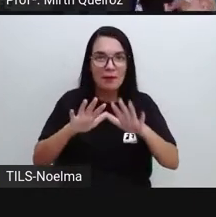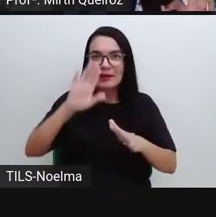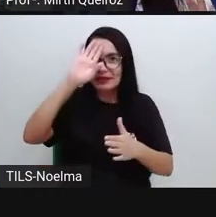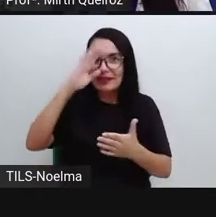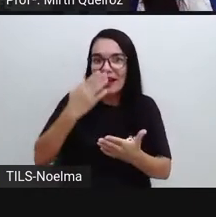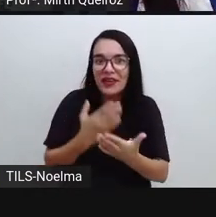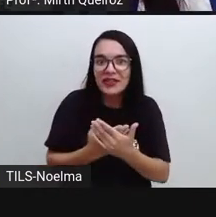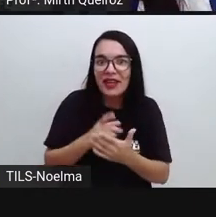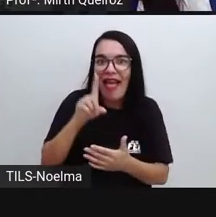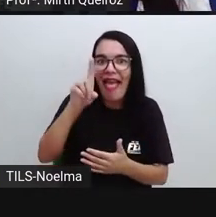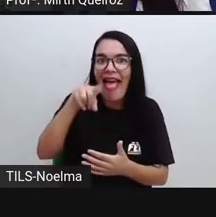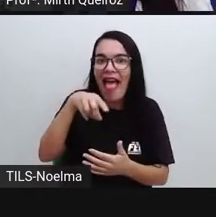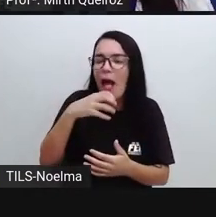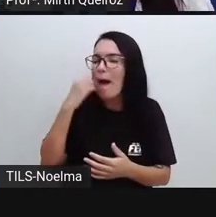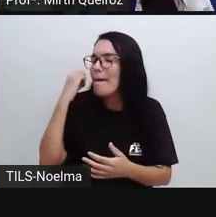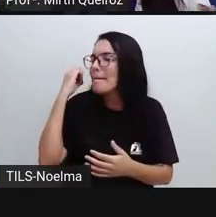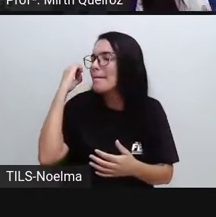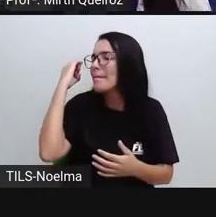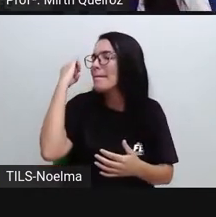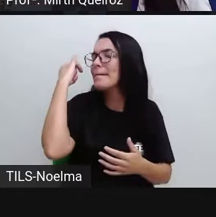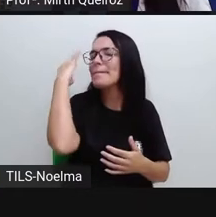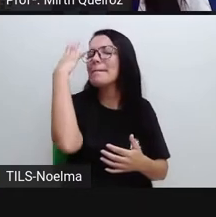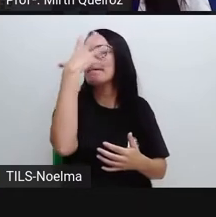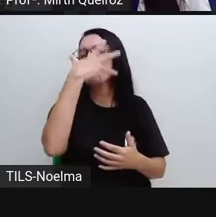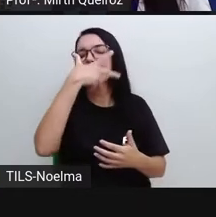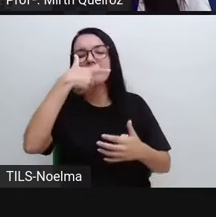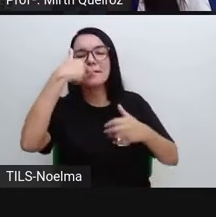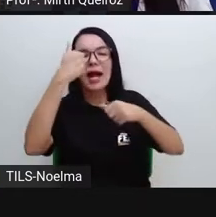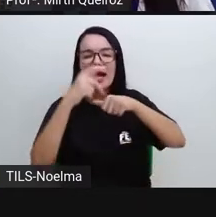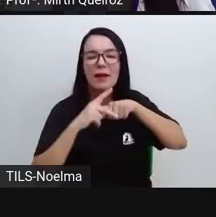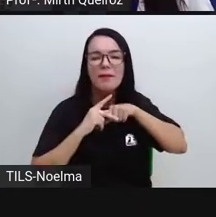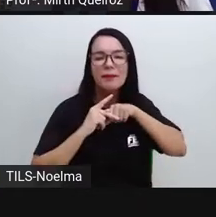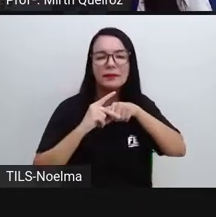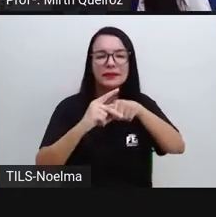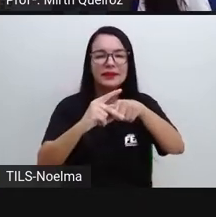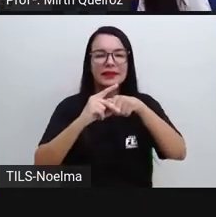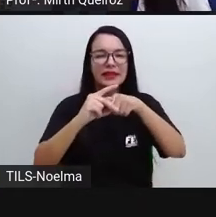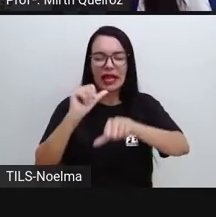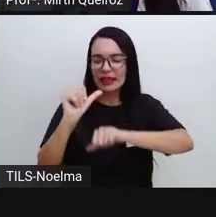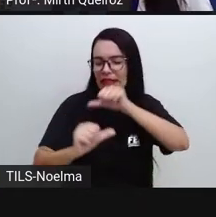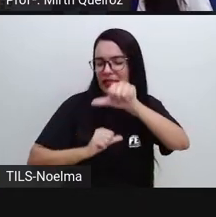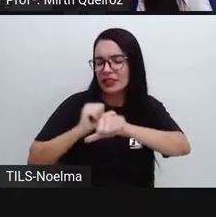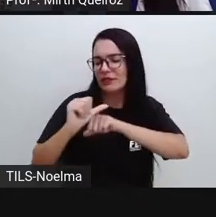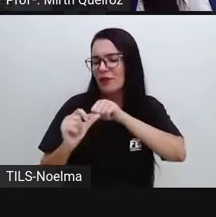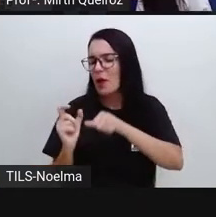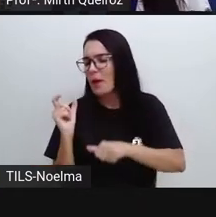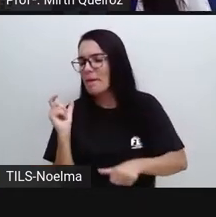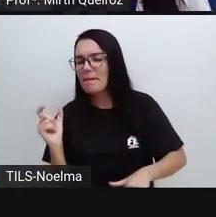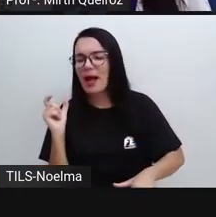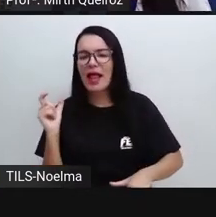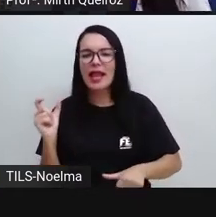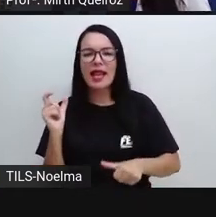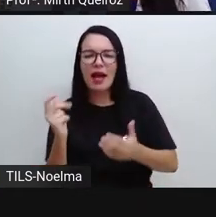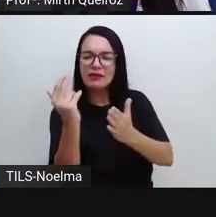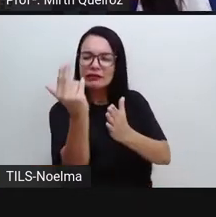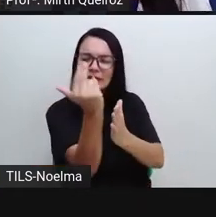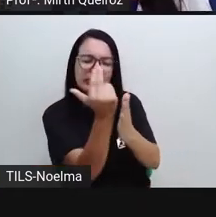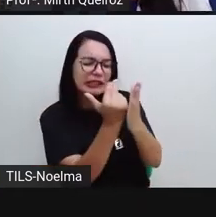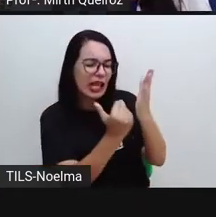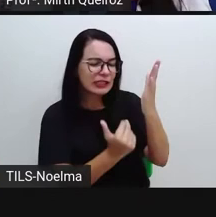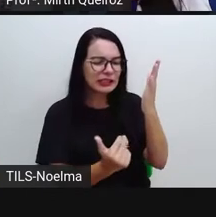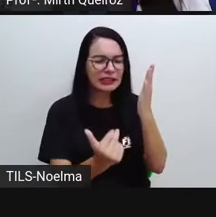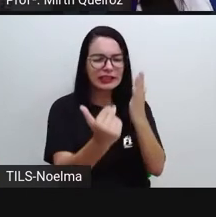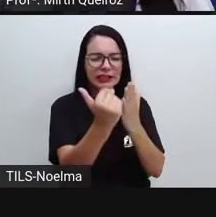é uma bela poesia que transforma as palavras em contornos que retratam os